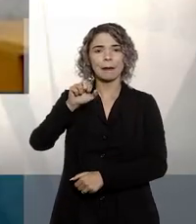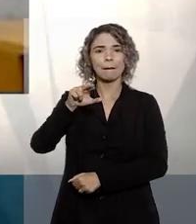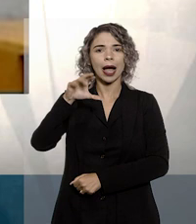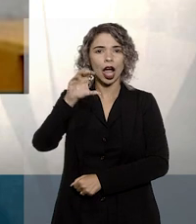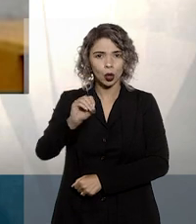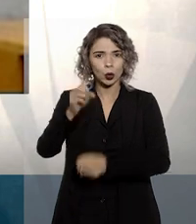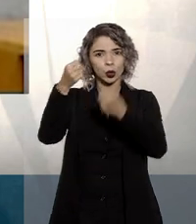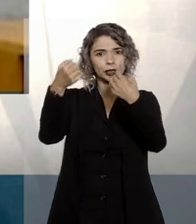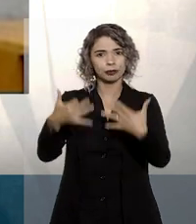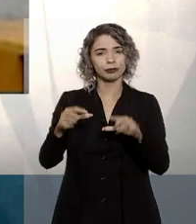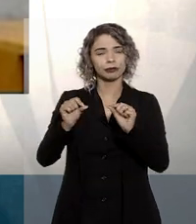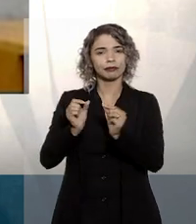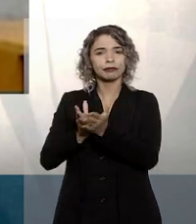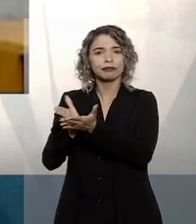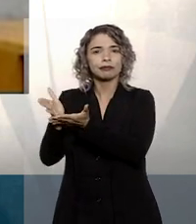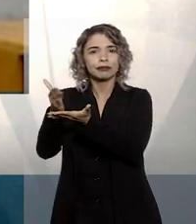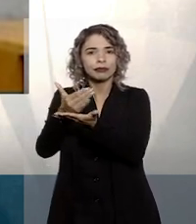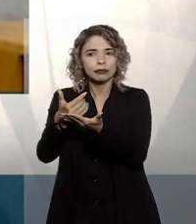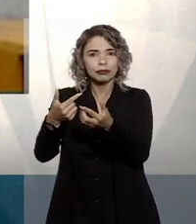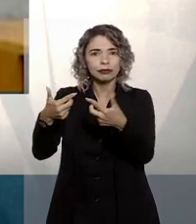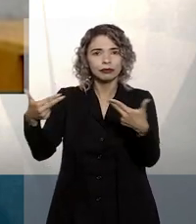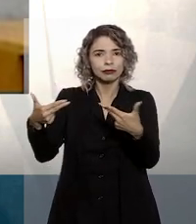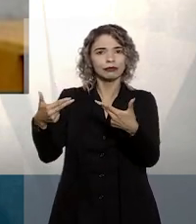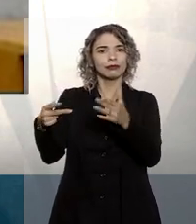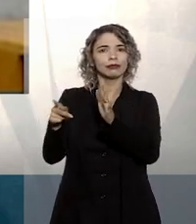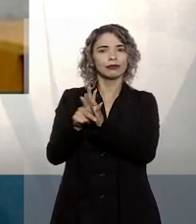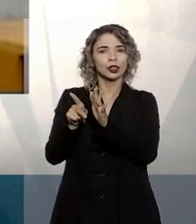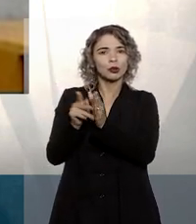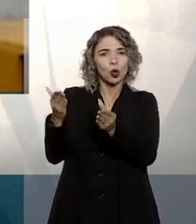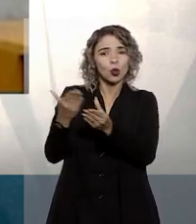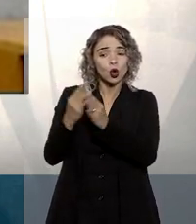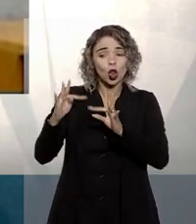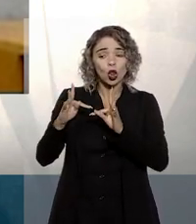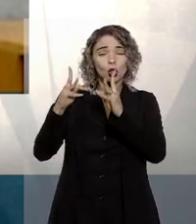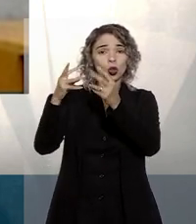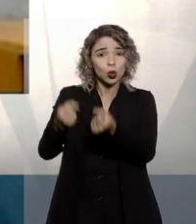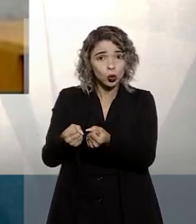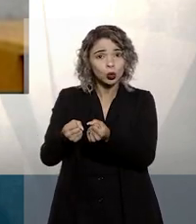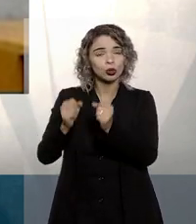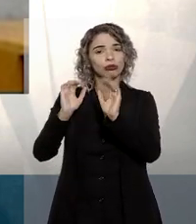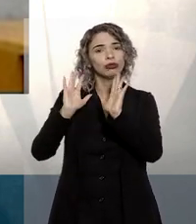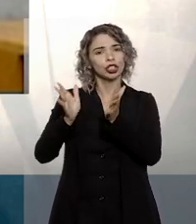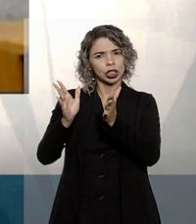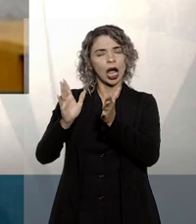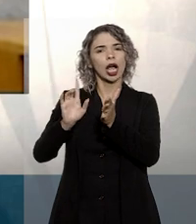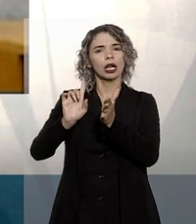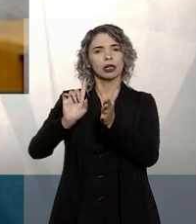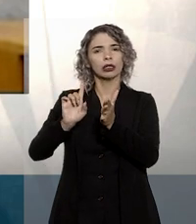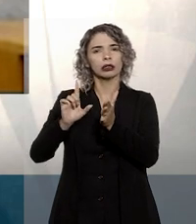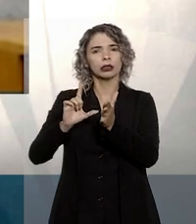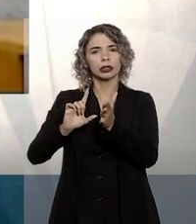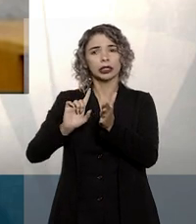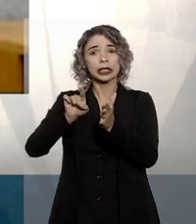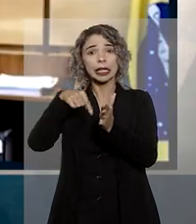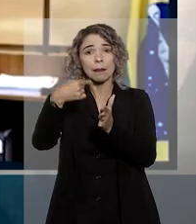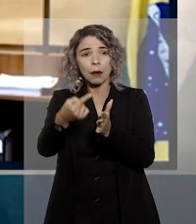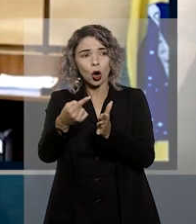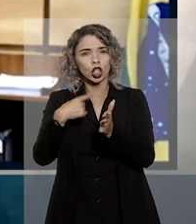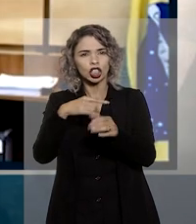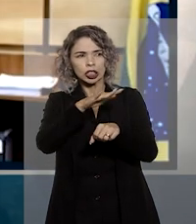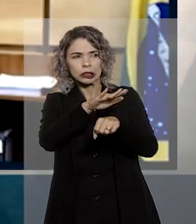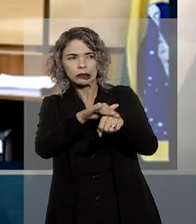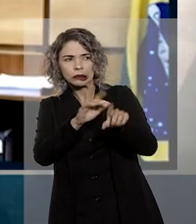Marco Aurélio Belize explicou que o não recolhimento das custas iniciais em sua integralidade após a intimação